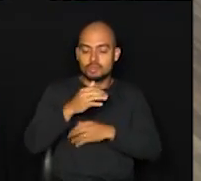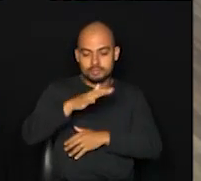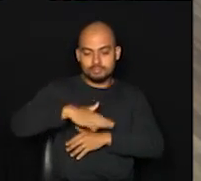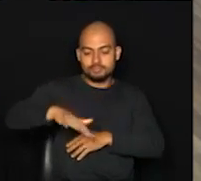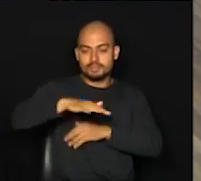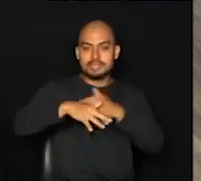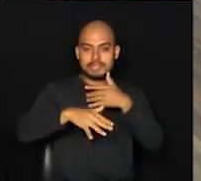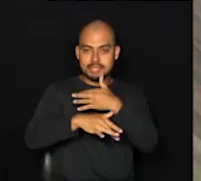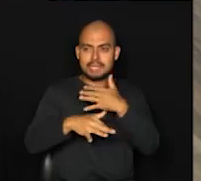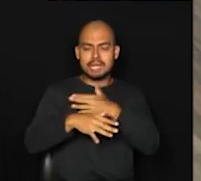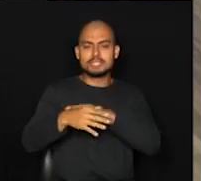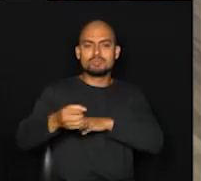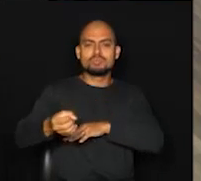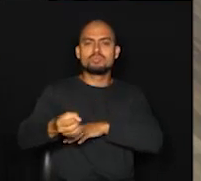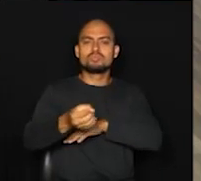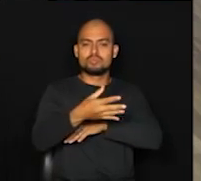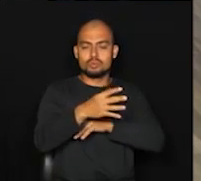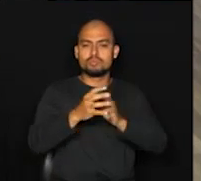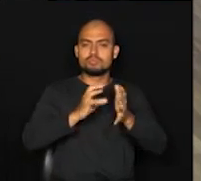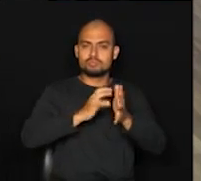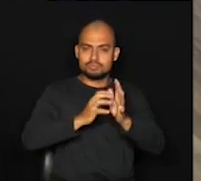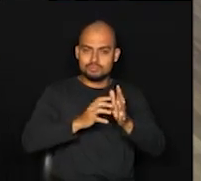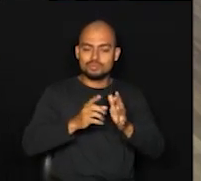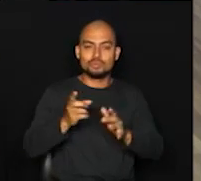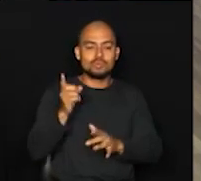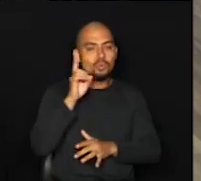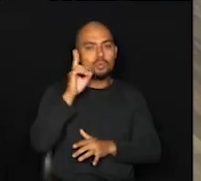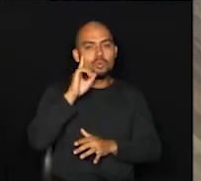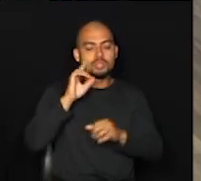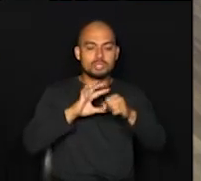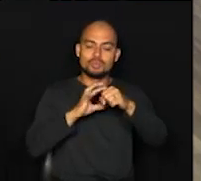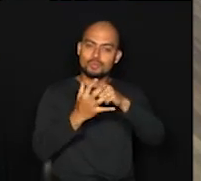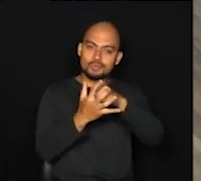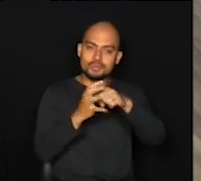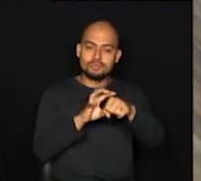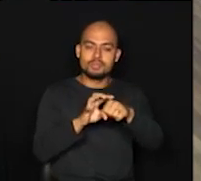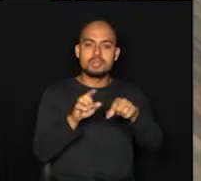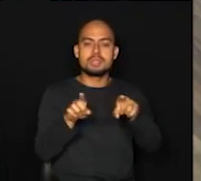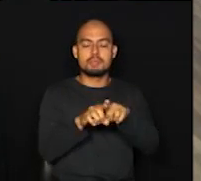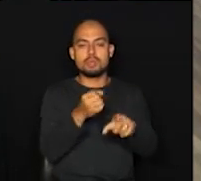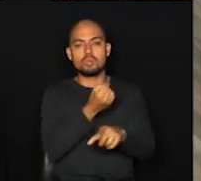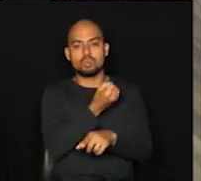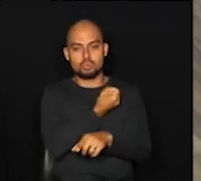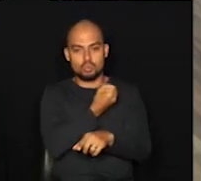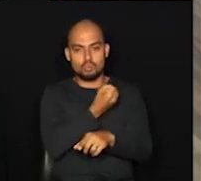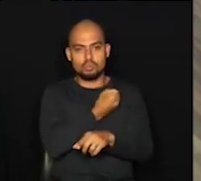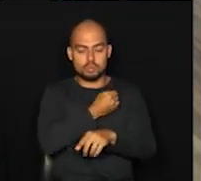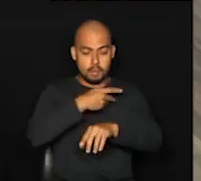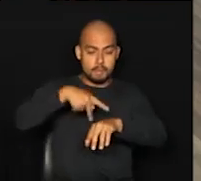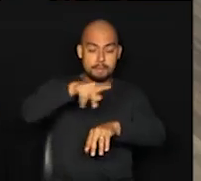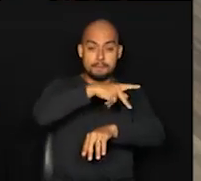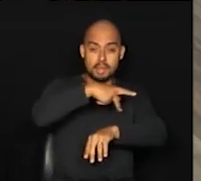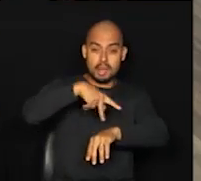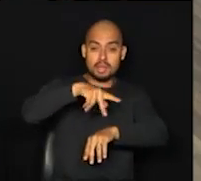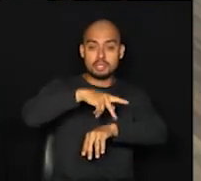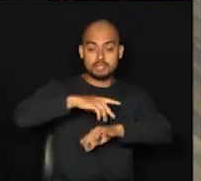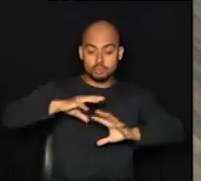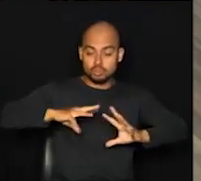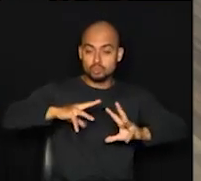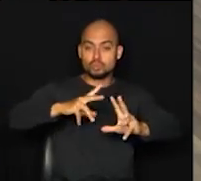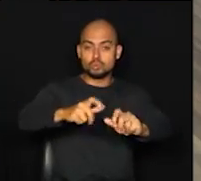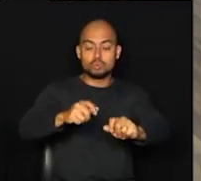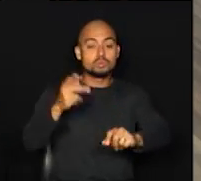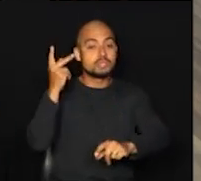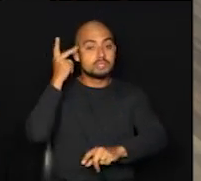naquela atualização diária que nós fazemos da Covid-19 com os números em todo o país, no estado de São Paulo e